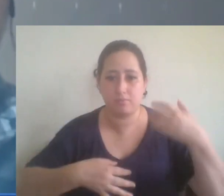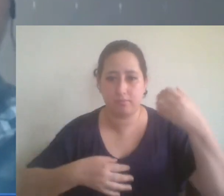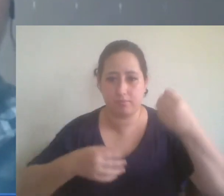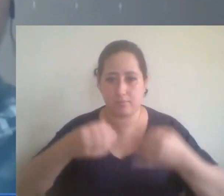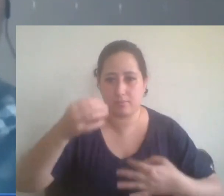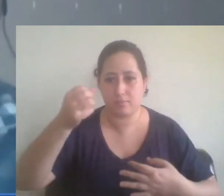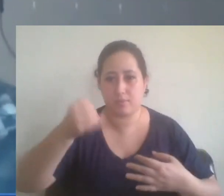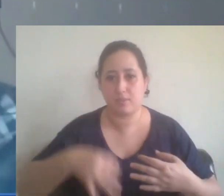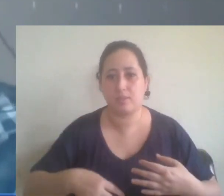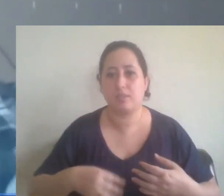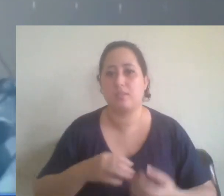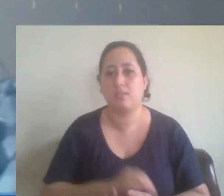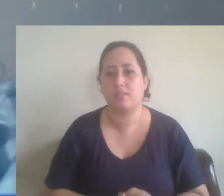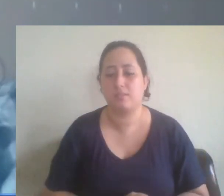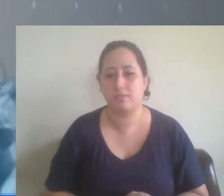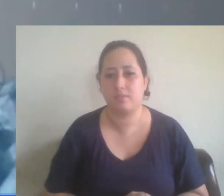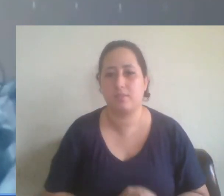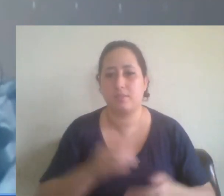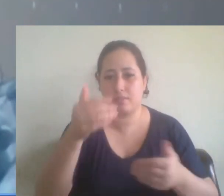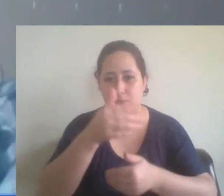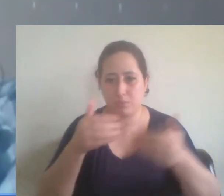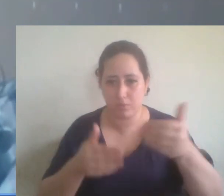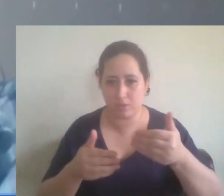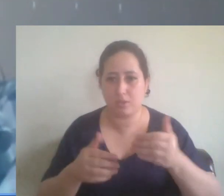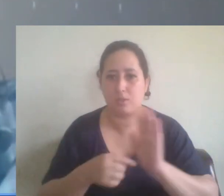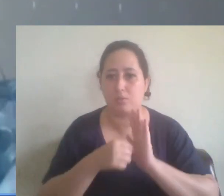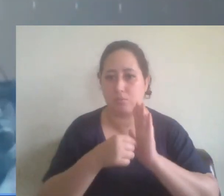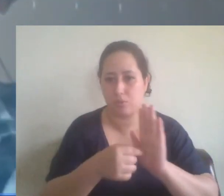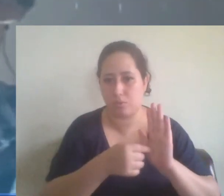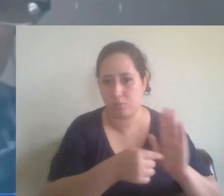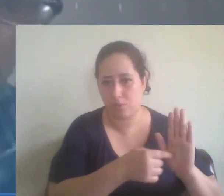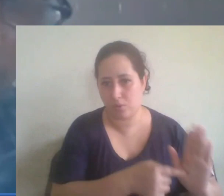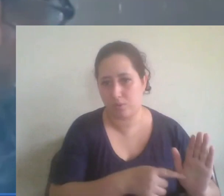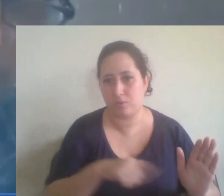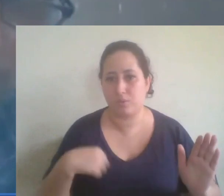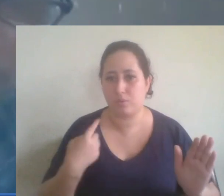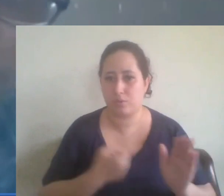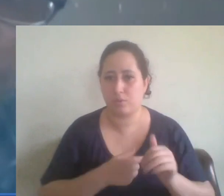eu vou estar passando esses slides para estarmos acompanhando.